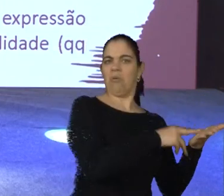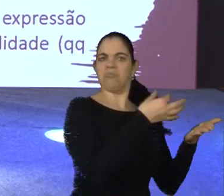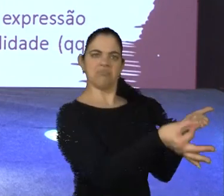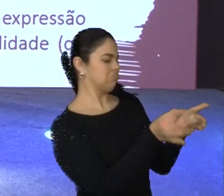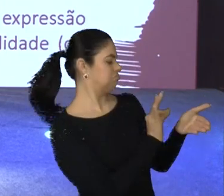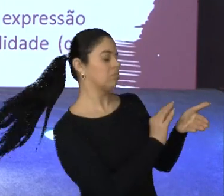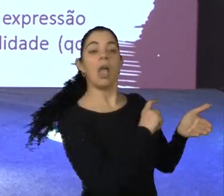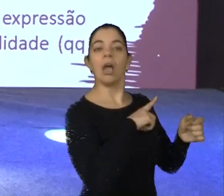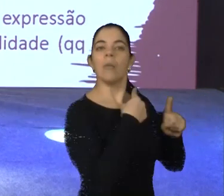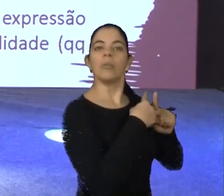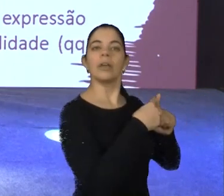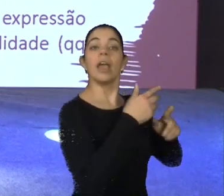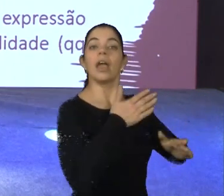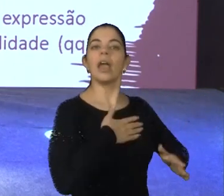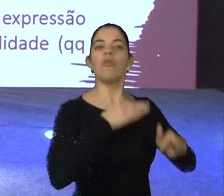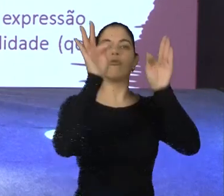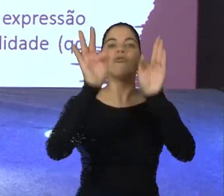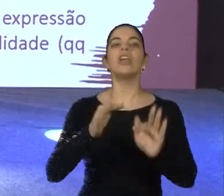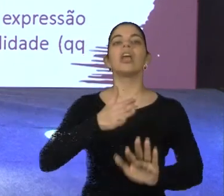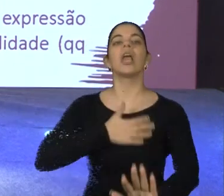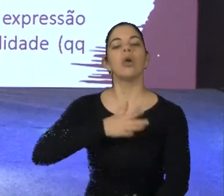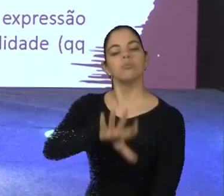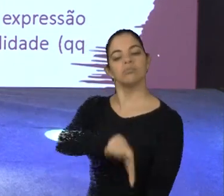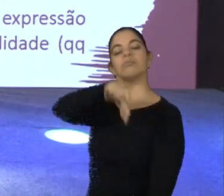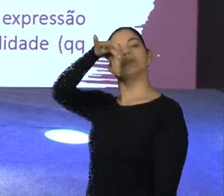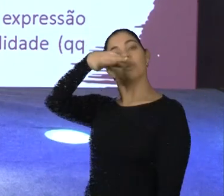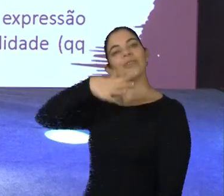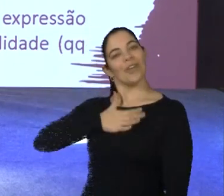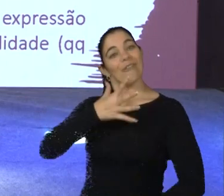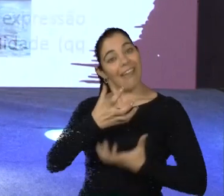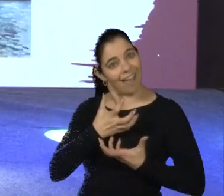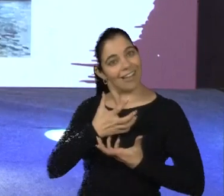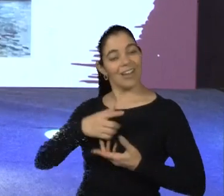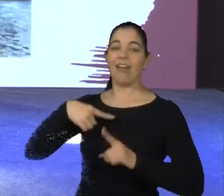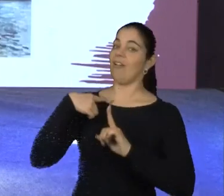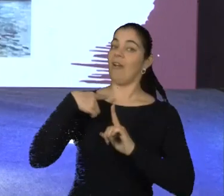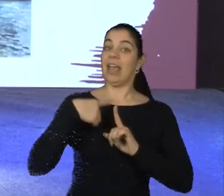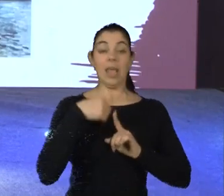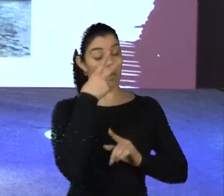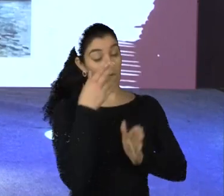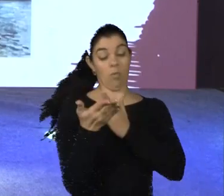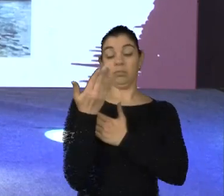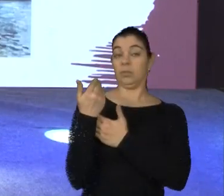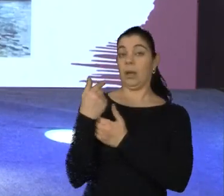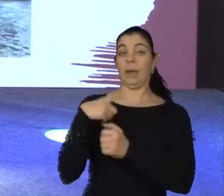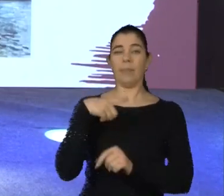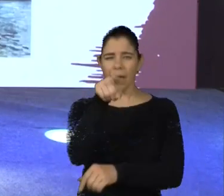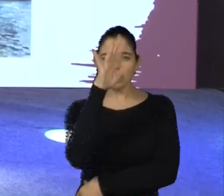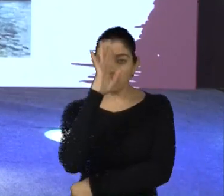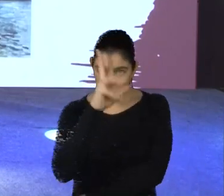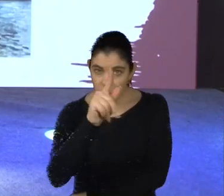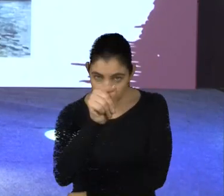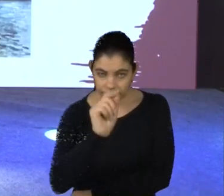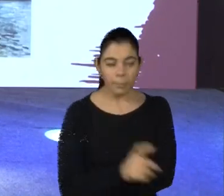também dando um final completamente diferente daquele inicialmente escrito. Para vocês imaginarem